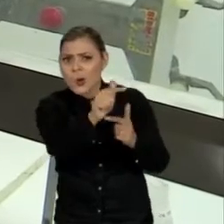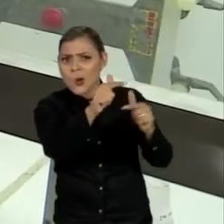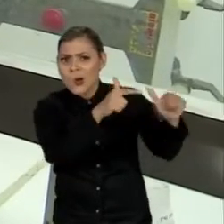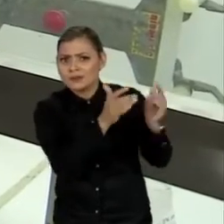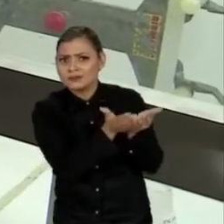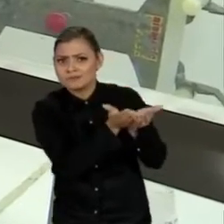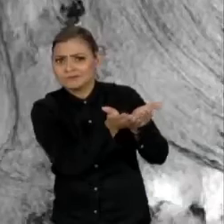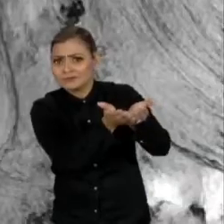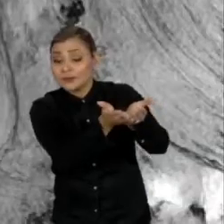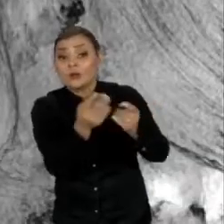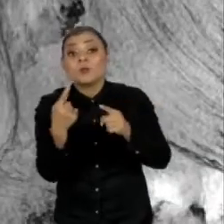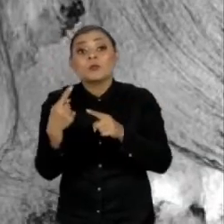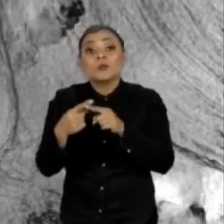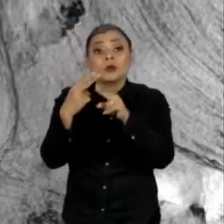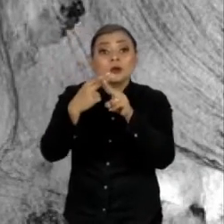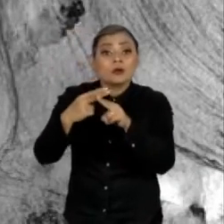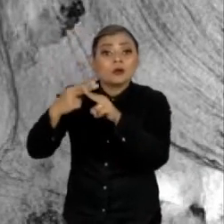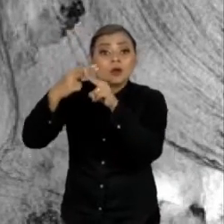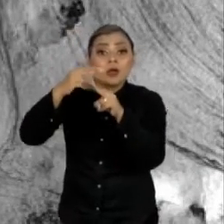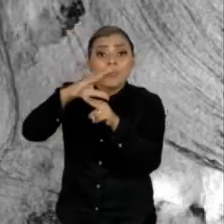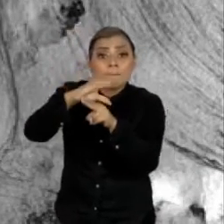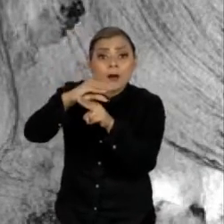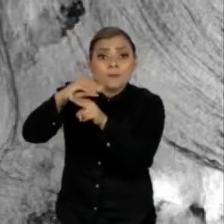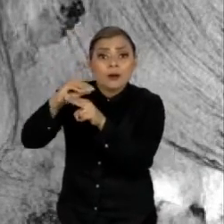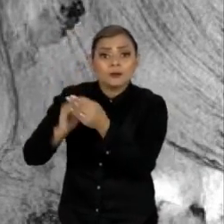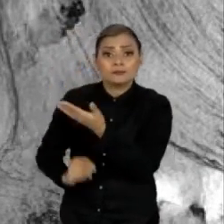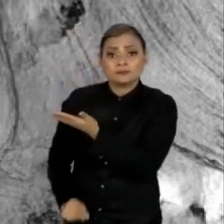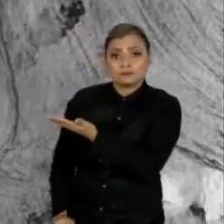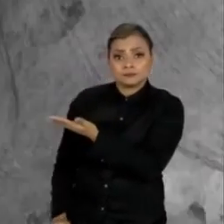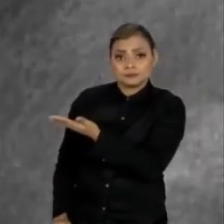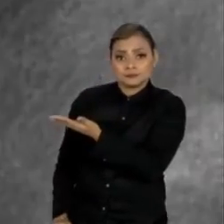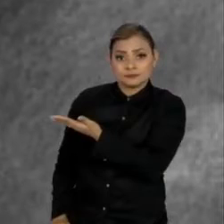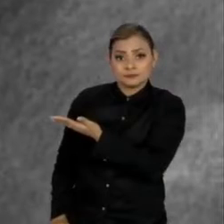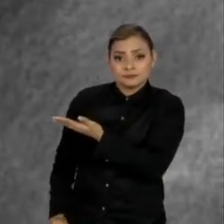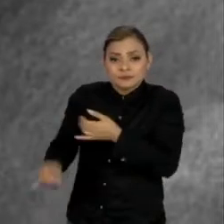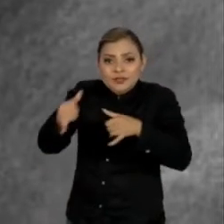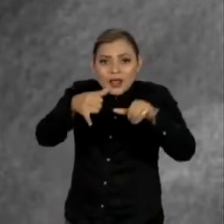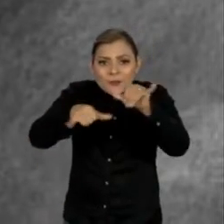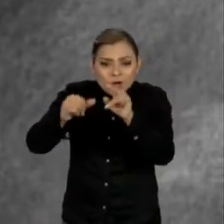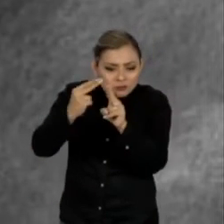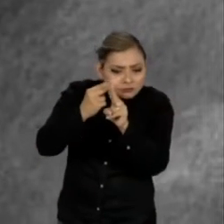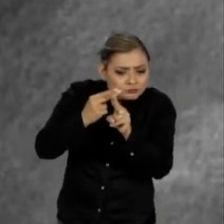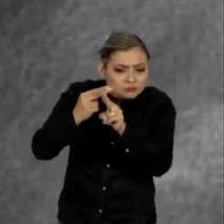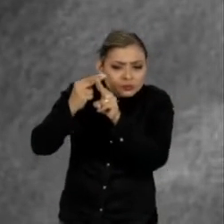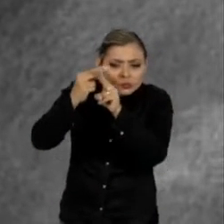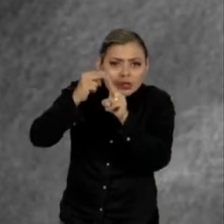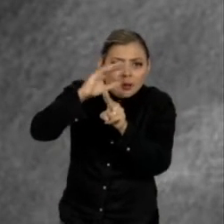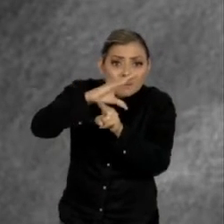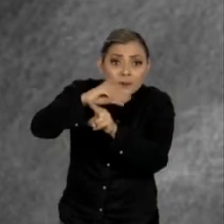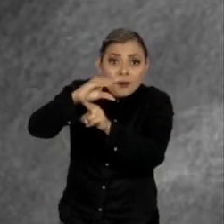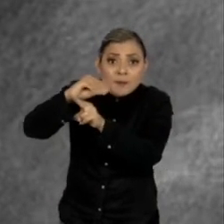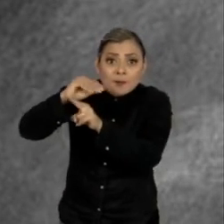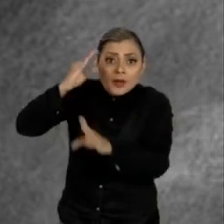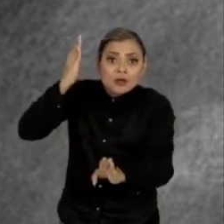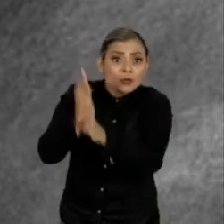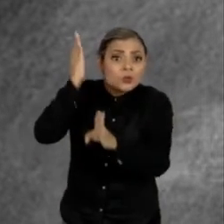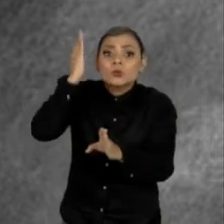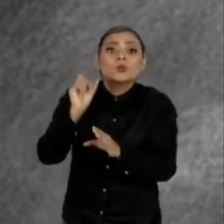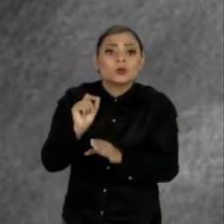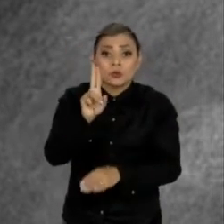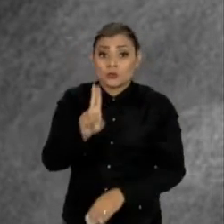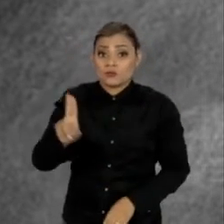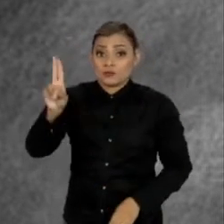Isso porque uma imagem encontrada pelo Laboratório de Análise e Processamento de Imagens de Satélites da